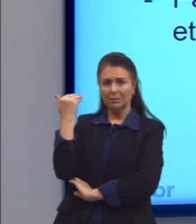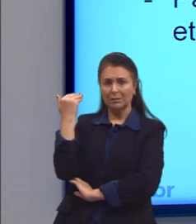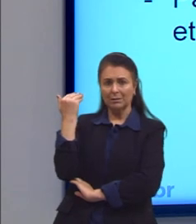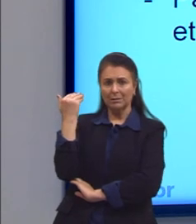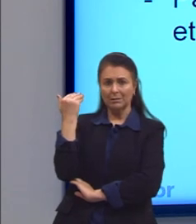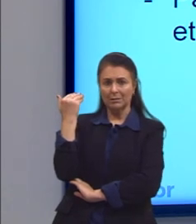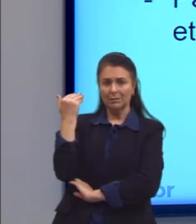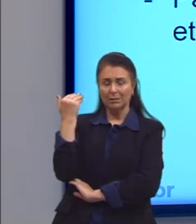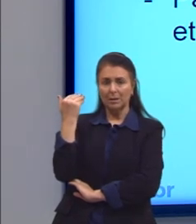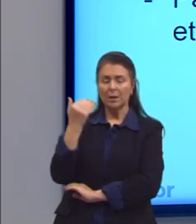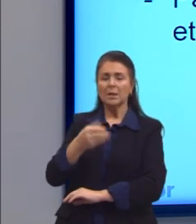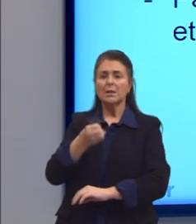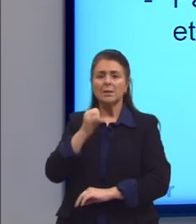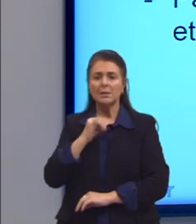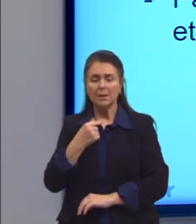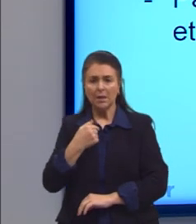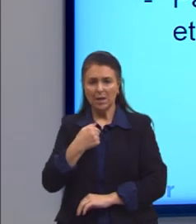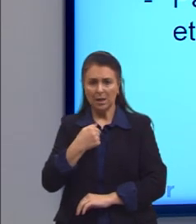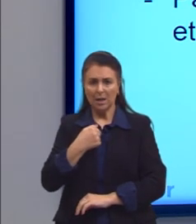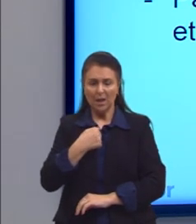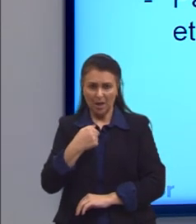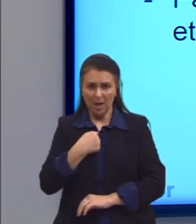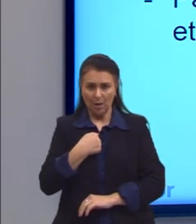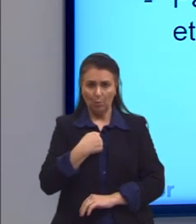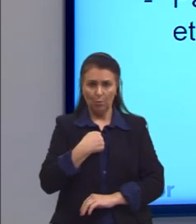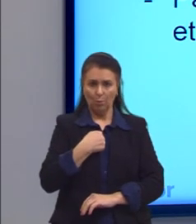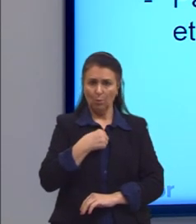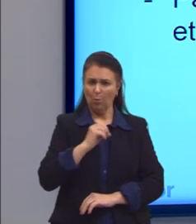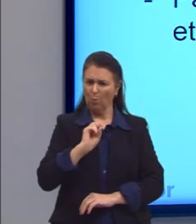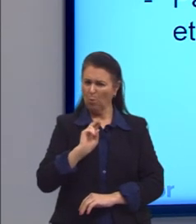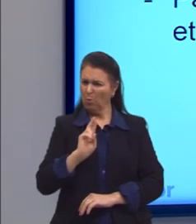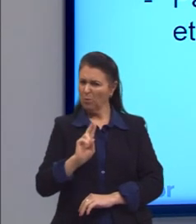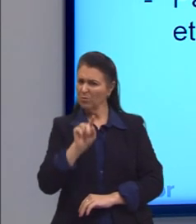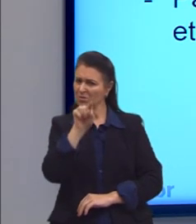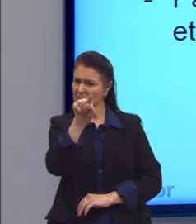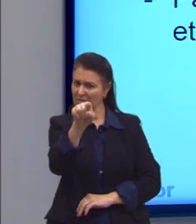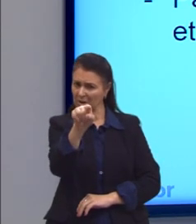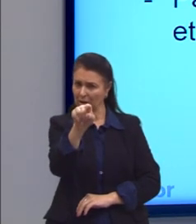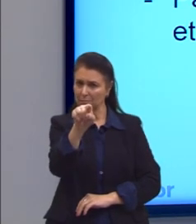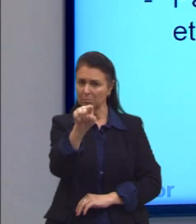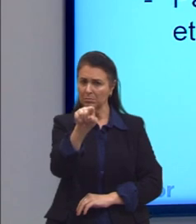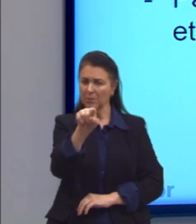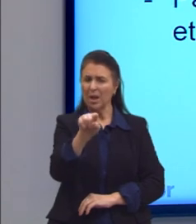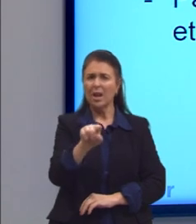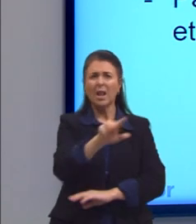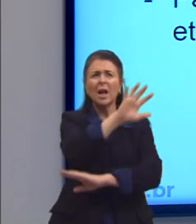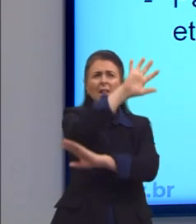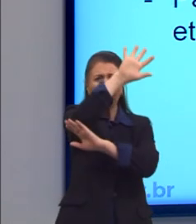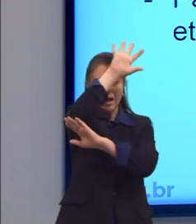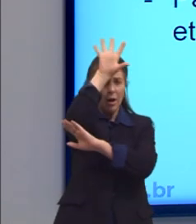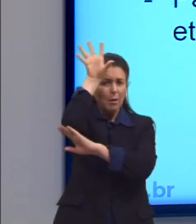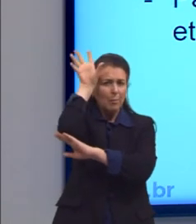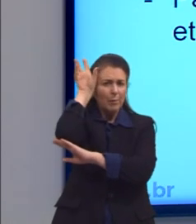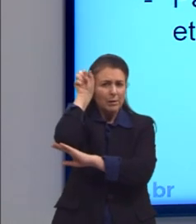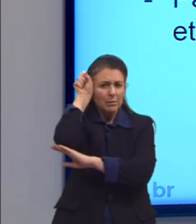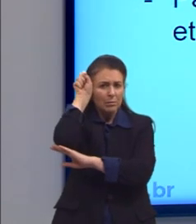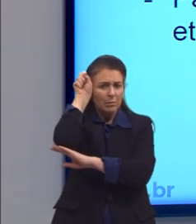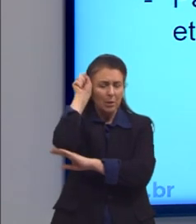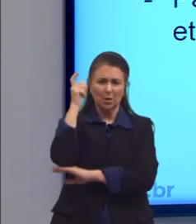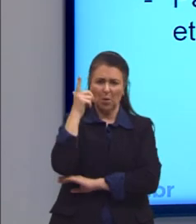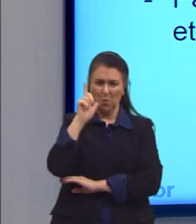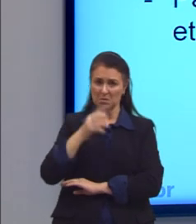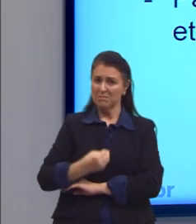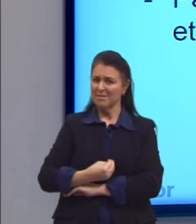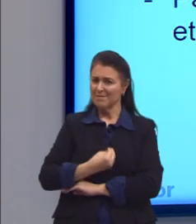se eu, se me largassem assim, ou se me largassem vocês, no meio da Amazônia profunda, vocês conseguiriam sobreviver?